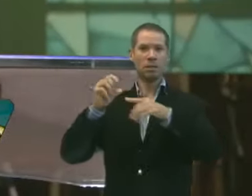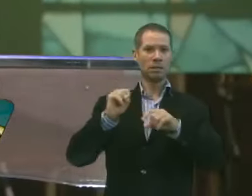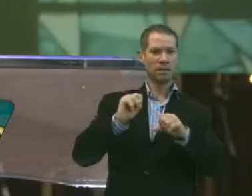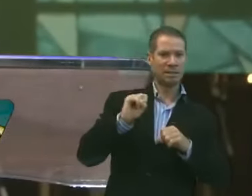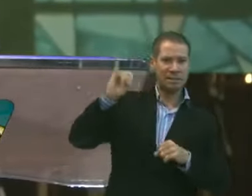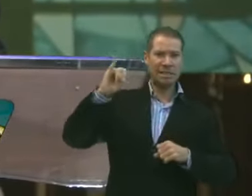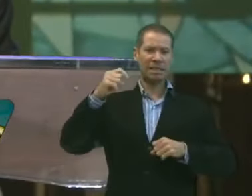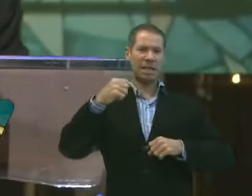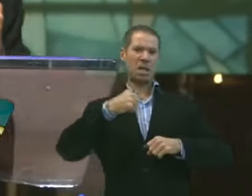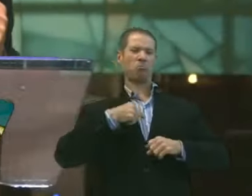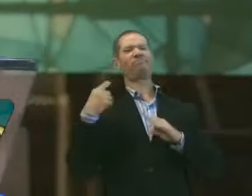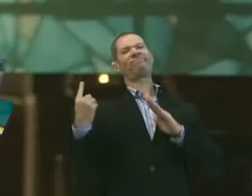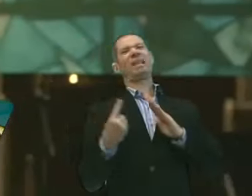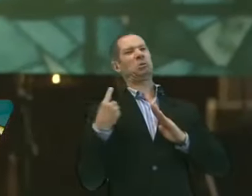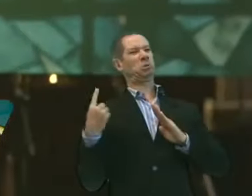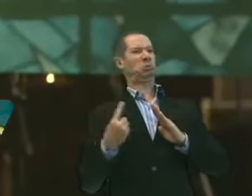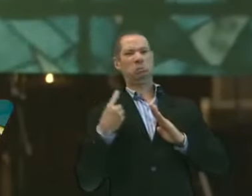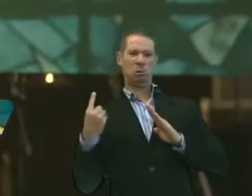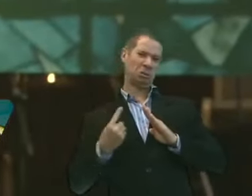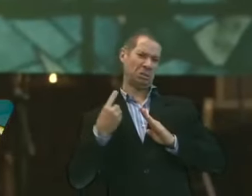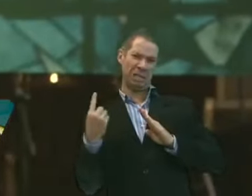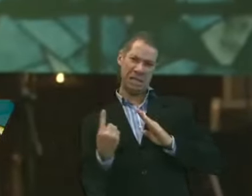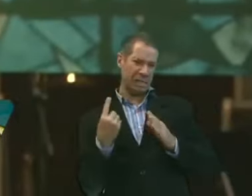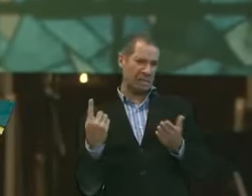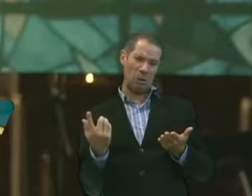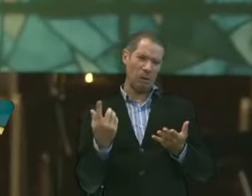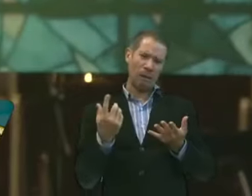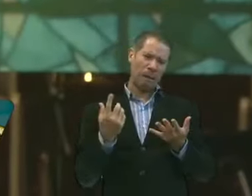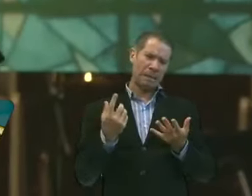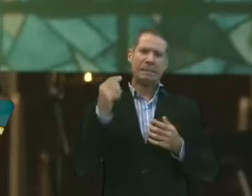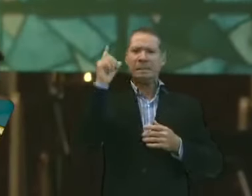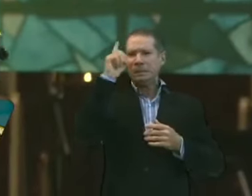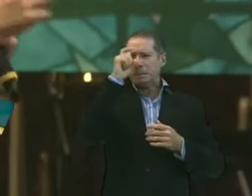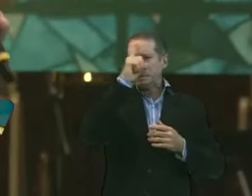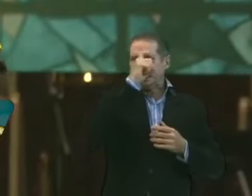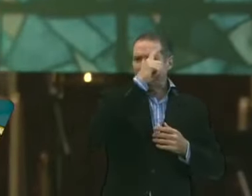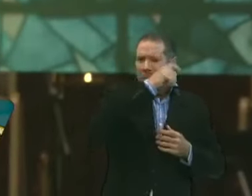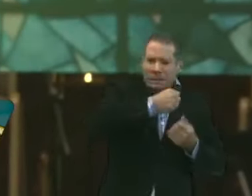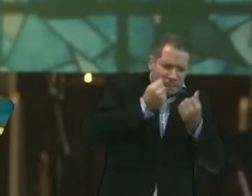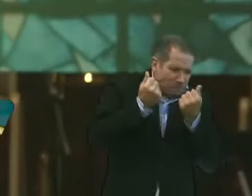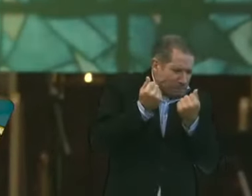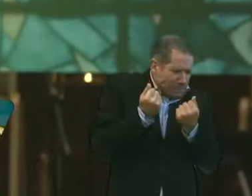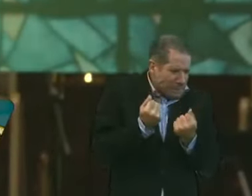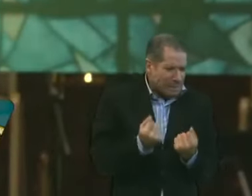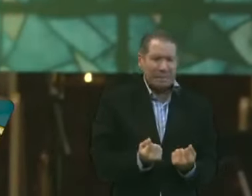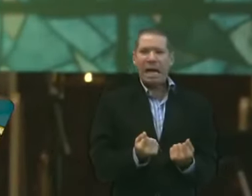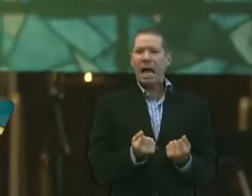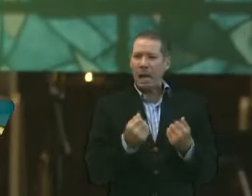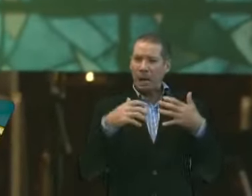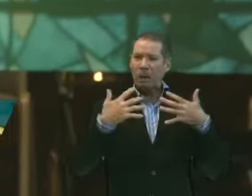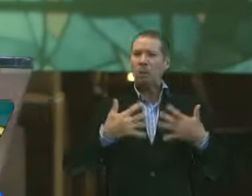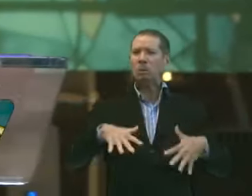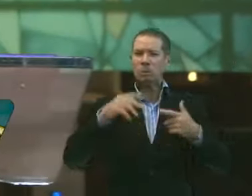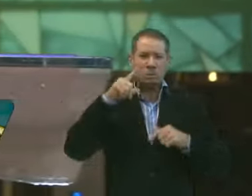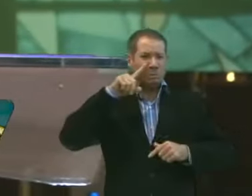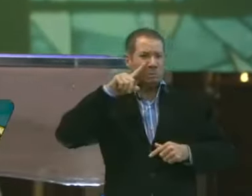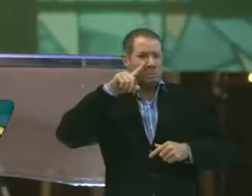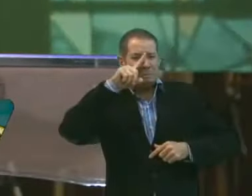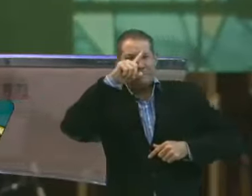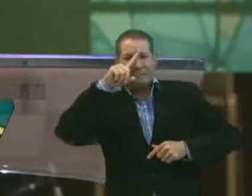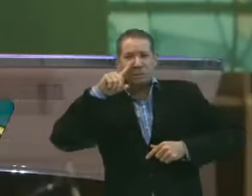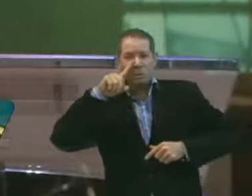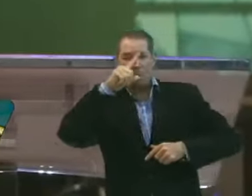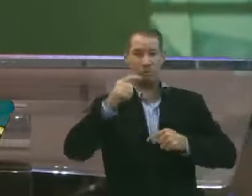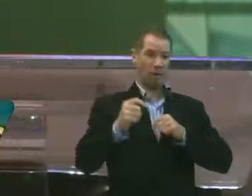tentar fazer isso sozinho. Quão pesado e arriscado vai ser. Quão perigoso e